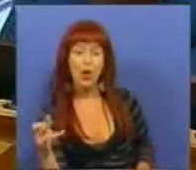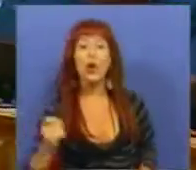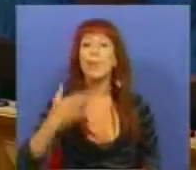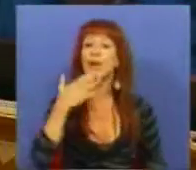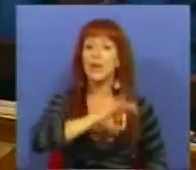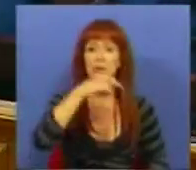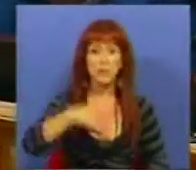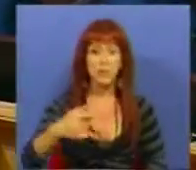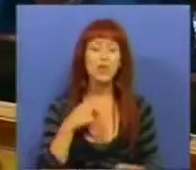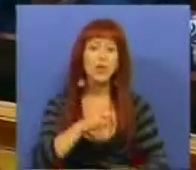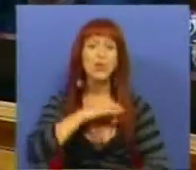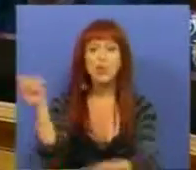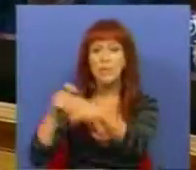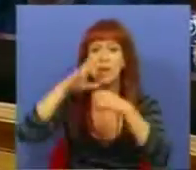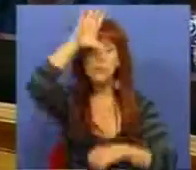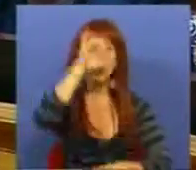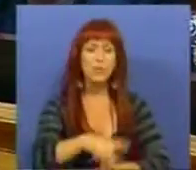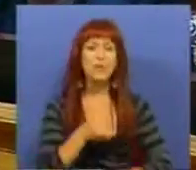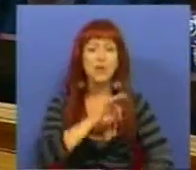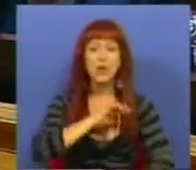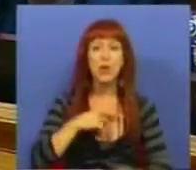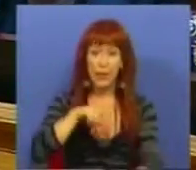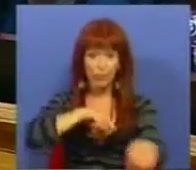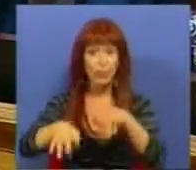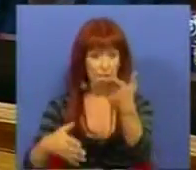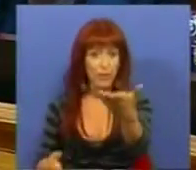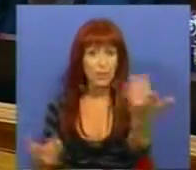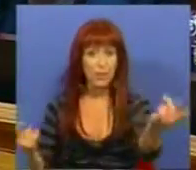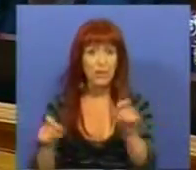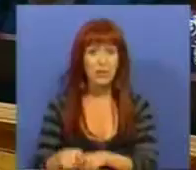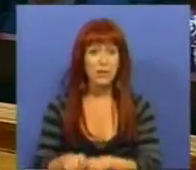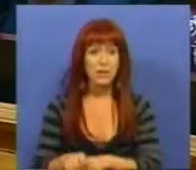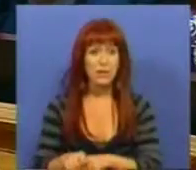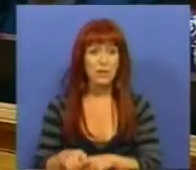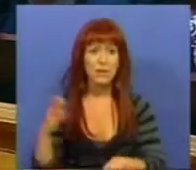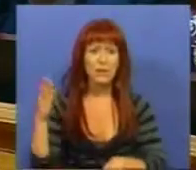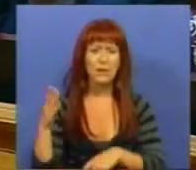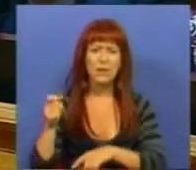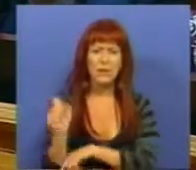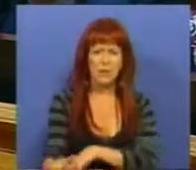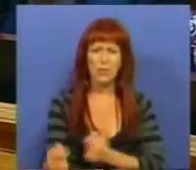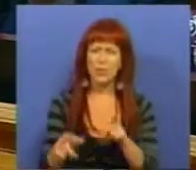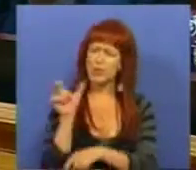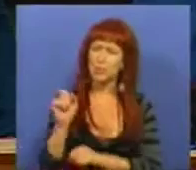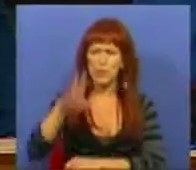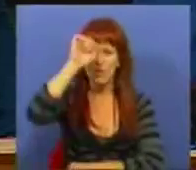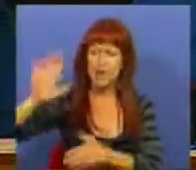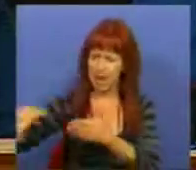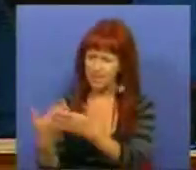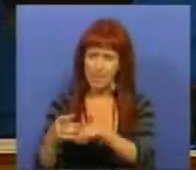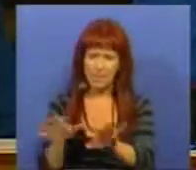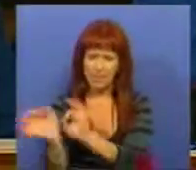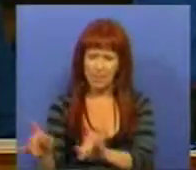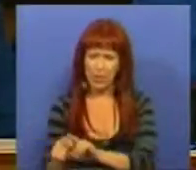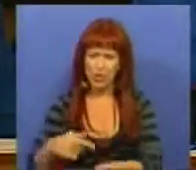Obrigada, Sr. Presidente, Srs. Membros do Governo, Sr. Deputado. A bruta é o golpe que o Sr. Governo prepara